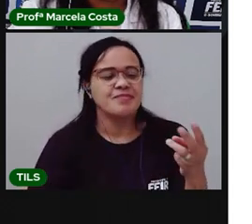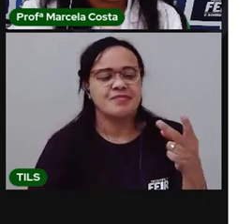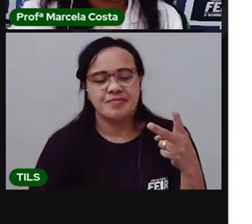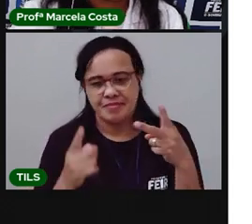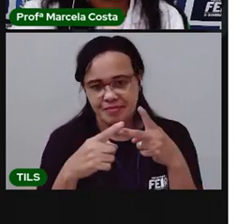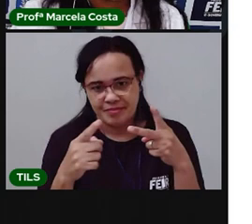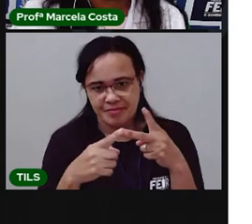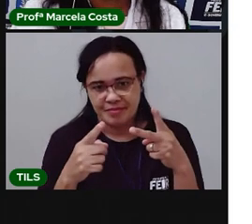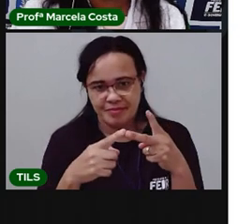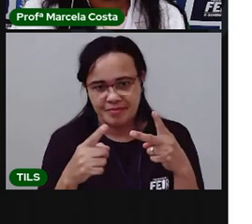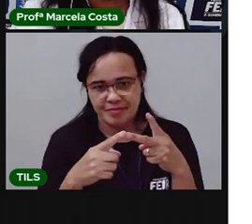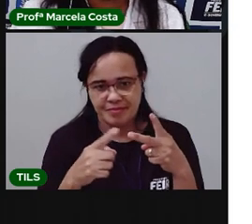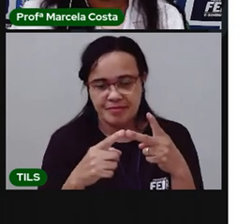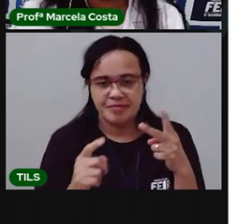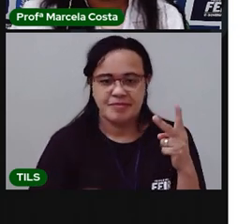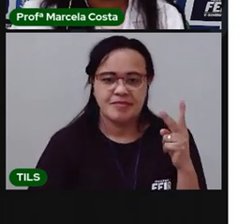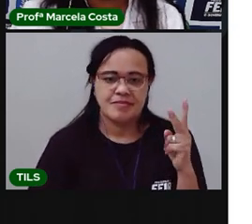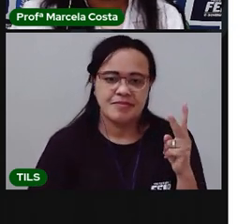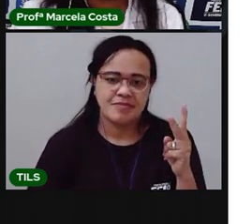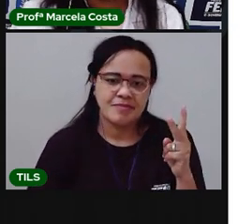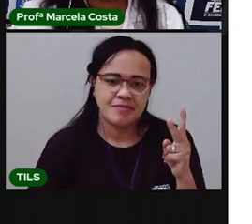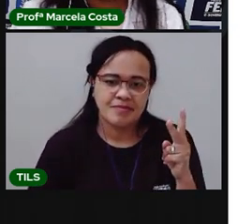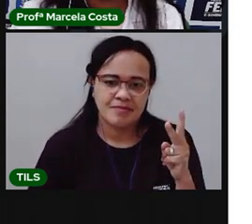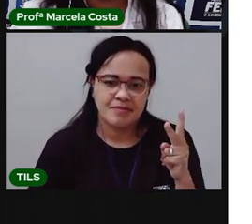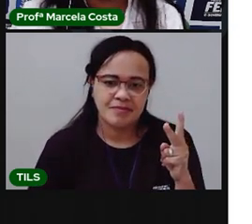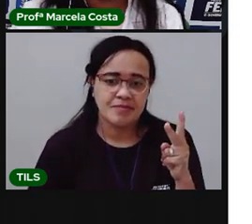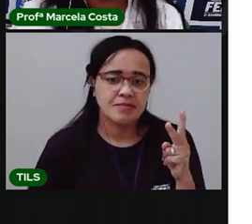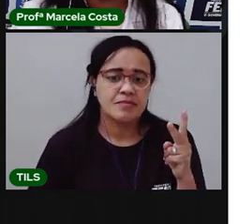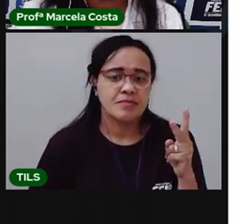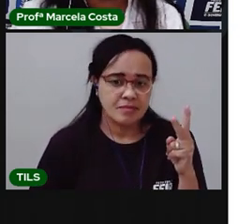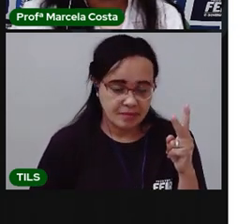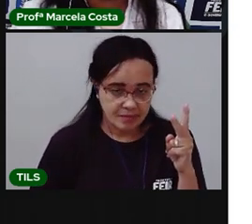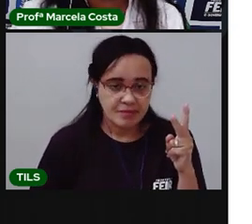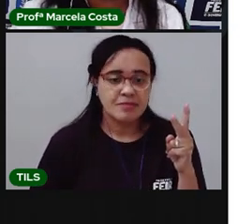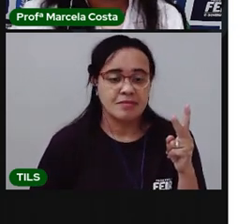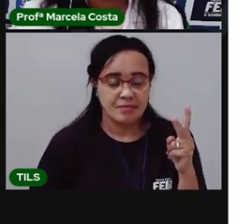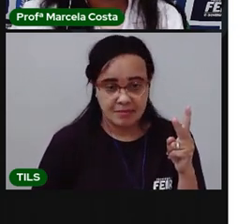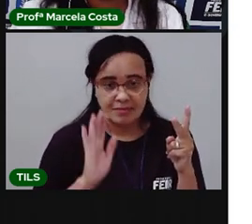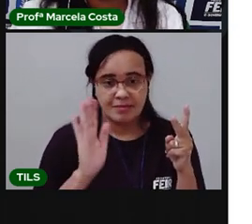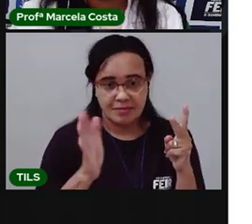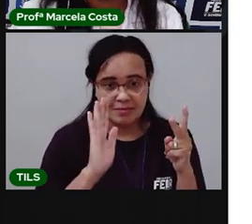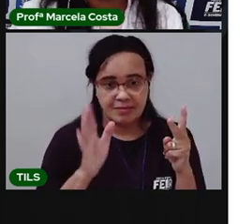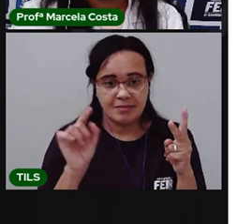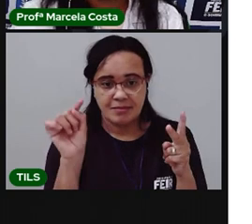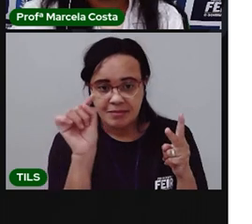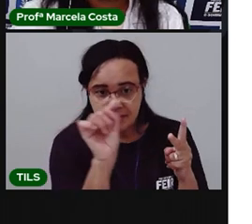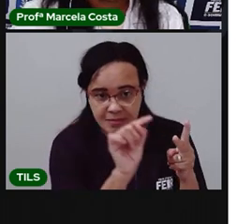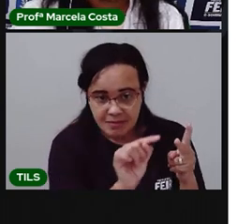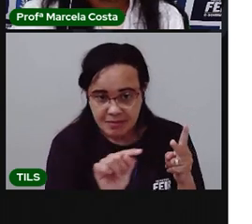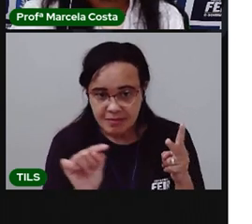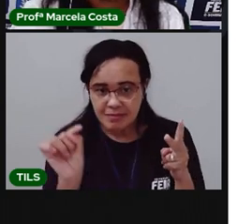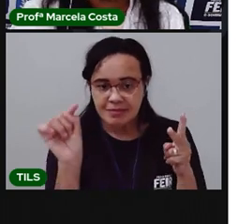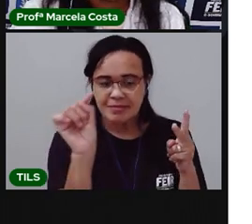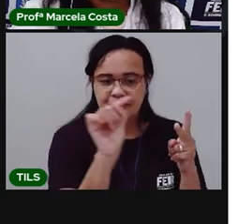linha do texto. Está aqui a palavra careca. Caraca. Circula ela aí.